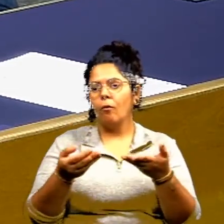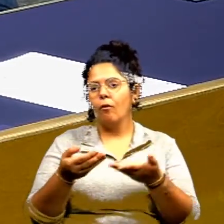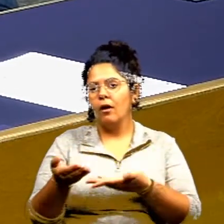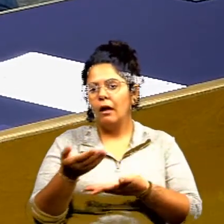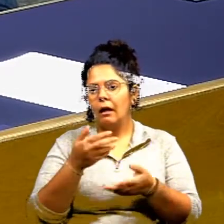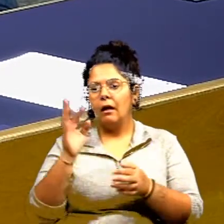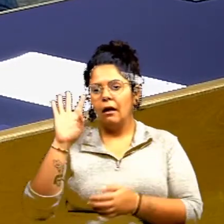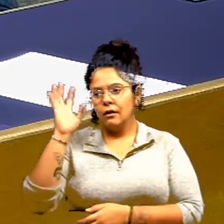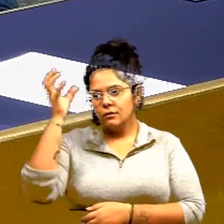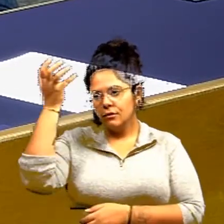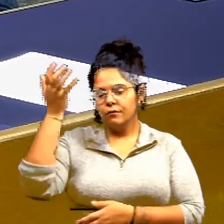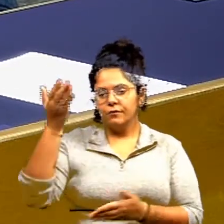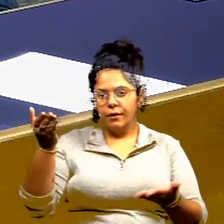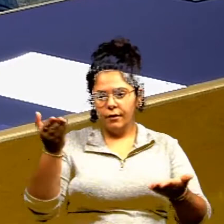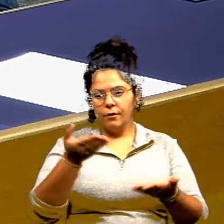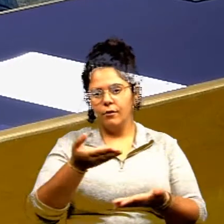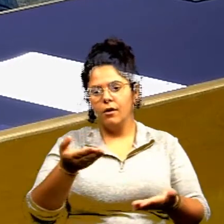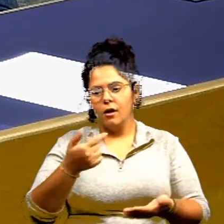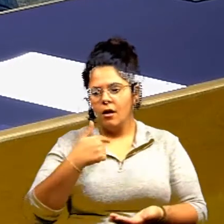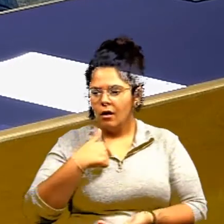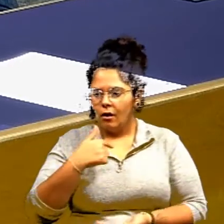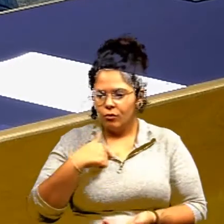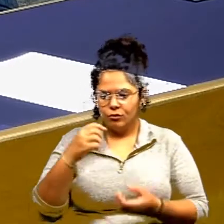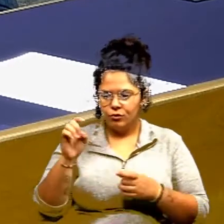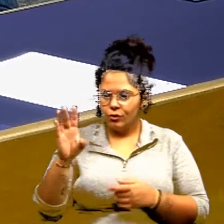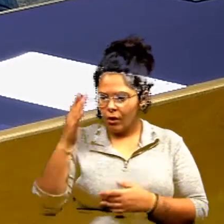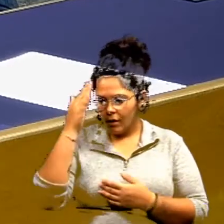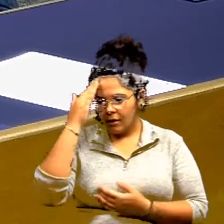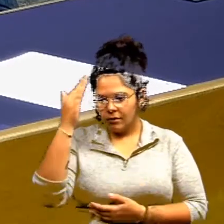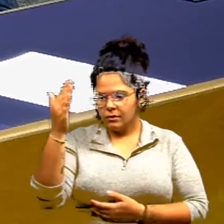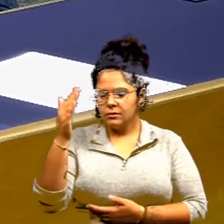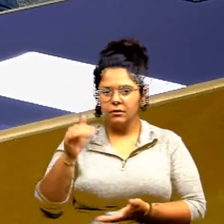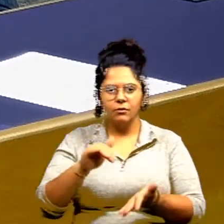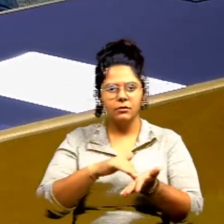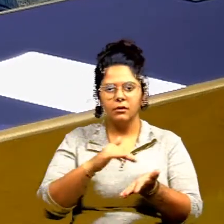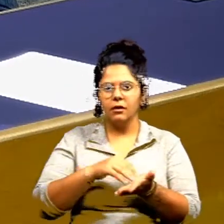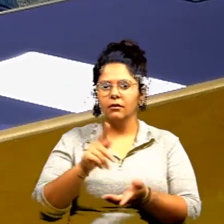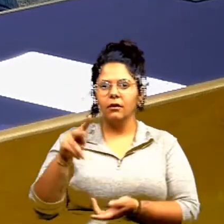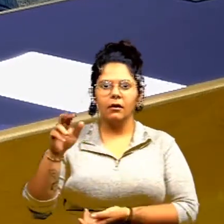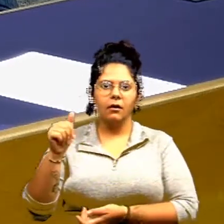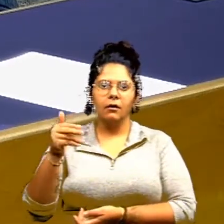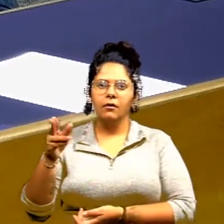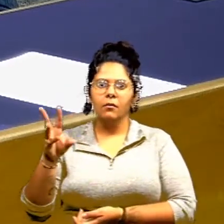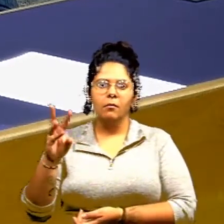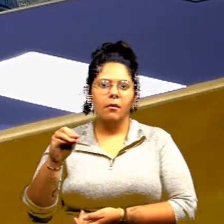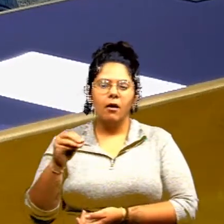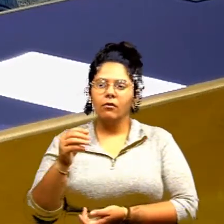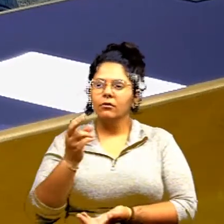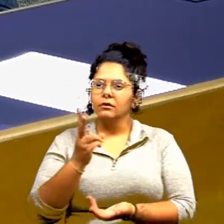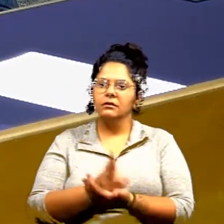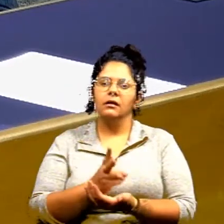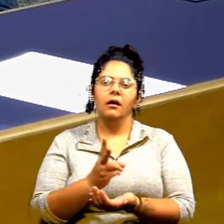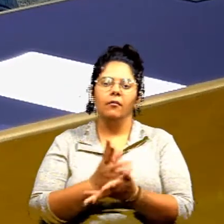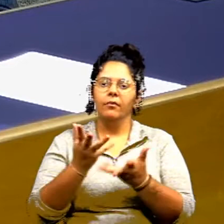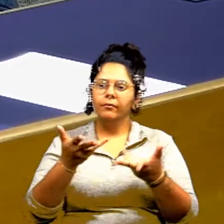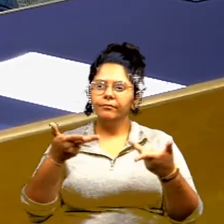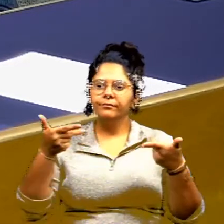mas eu particularmente só tenho que agradecer o Paulo sempre foi além de muito fino comigo